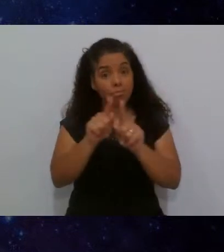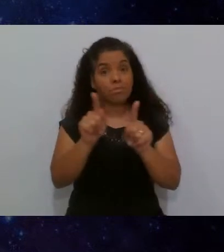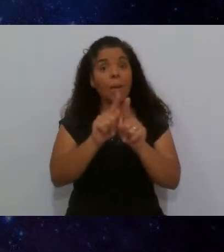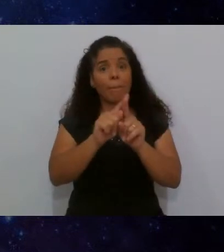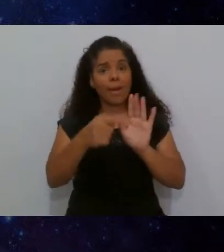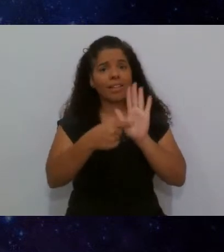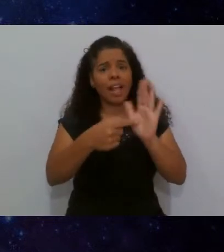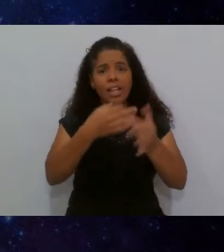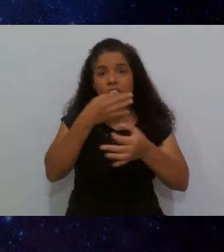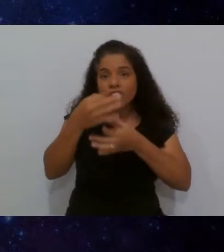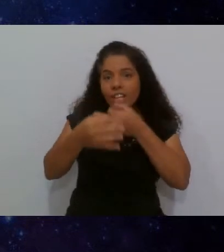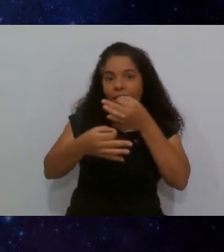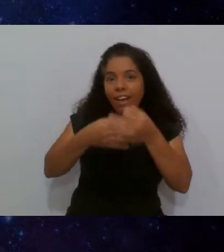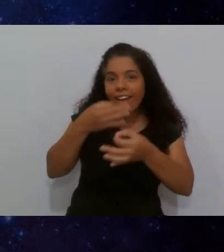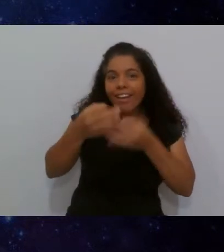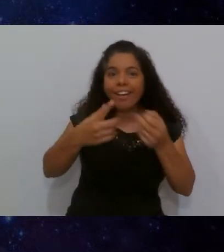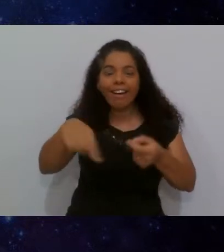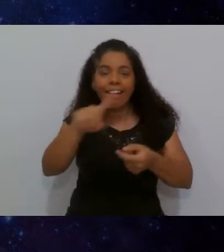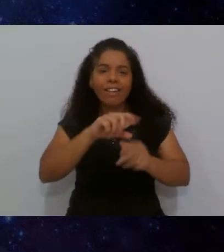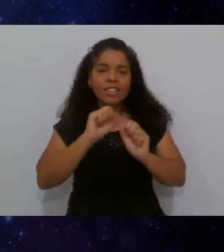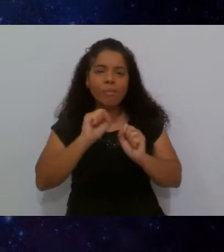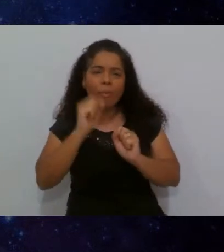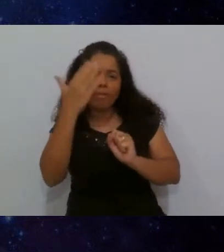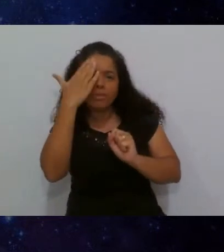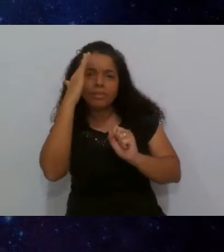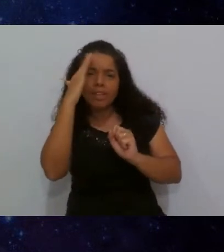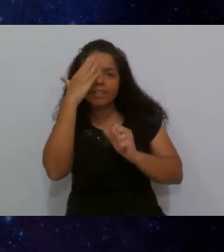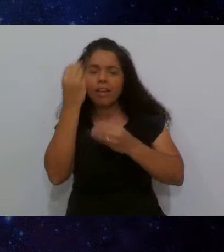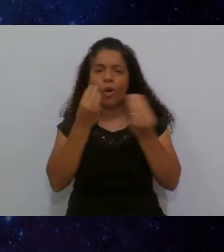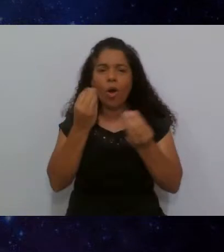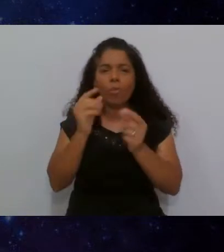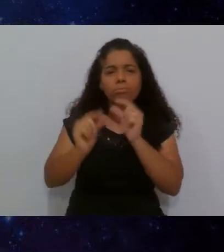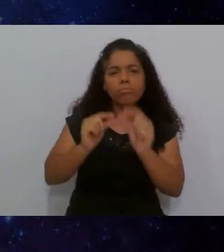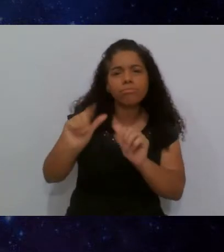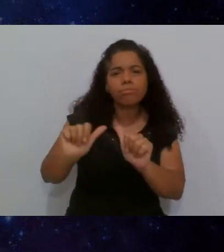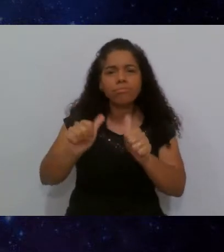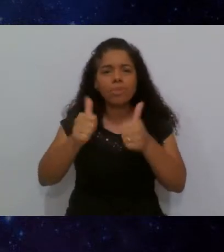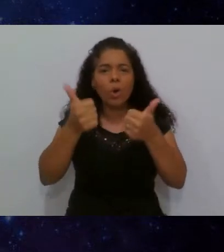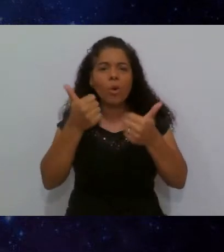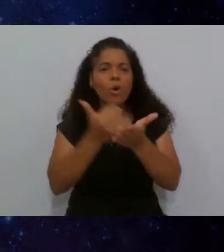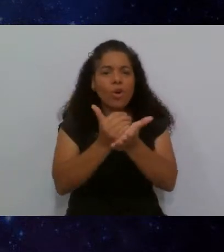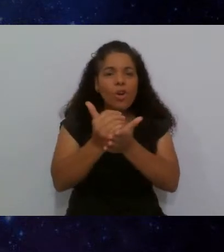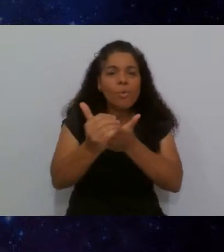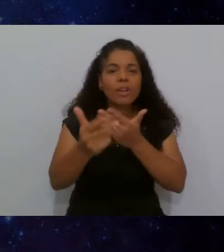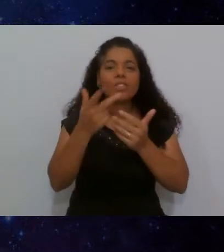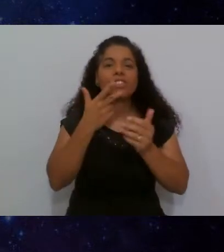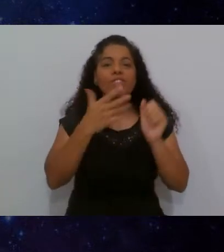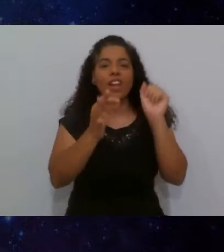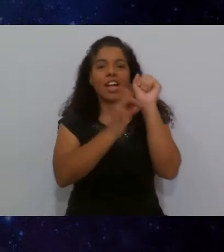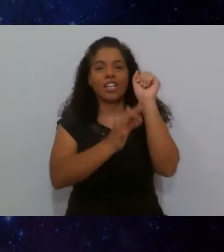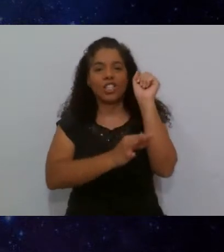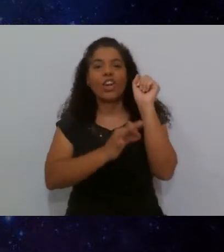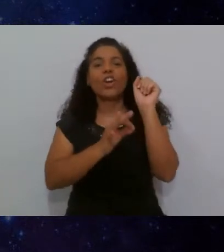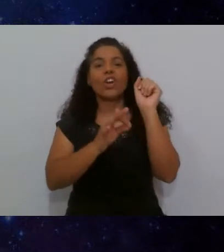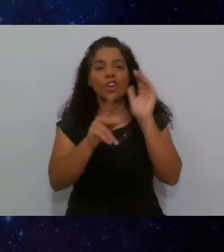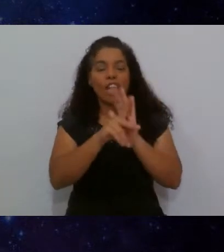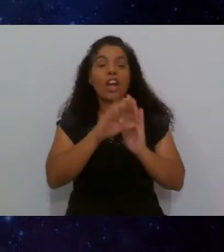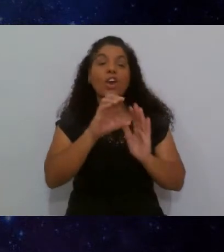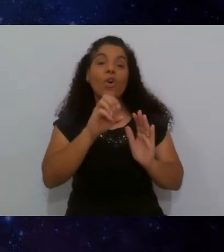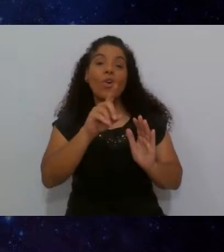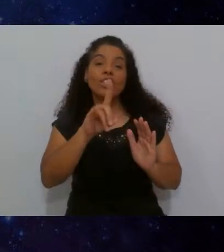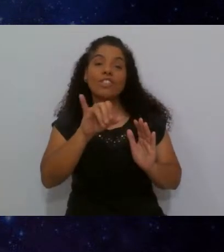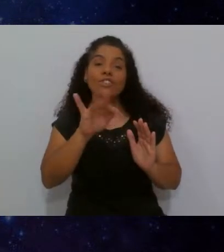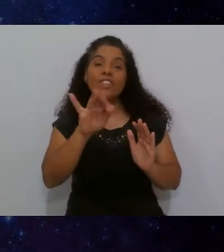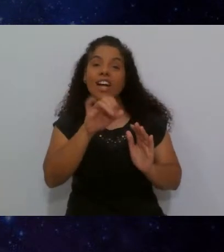dicas para que você possa entender um pouco mais sobre por onde começar quando a gente fala de codificação, o que é muito